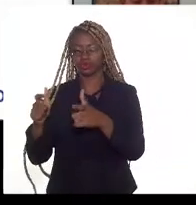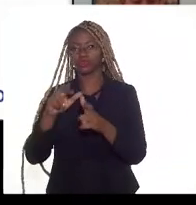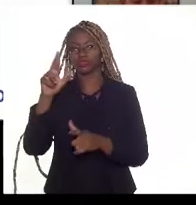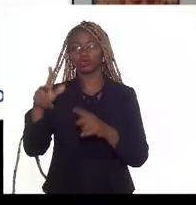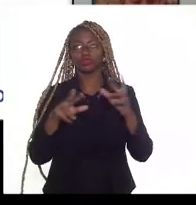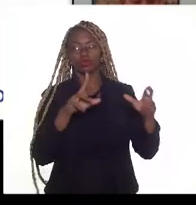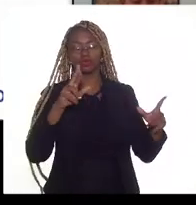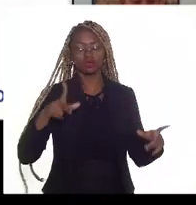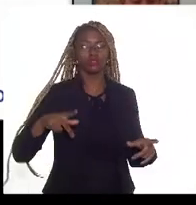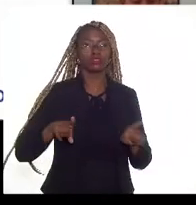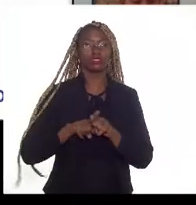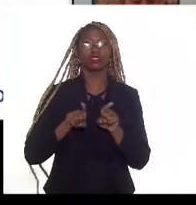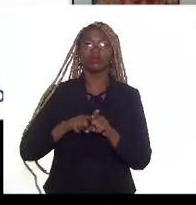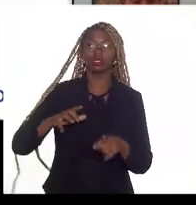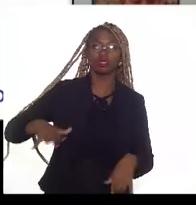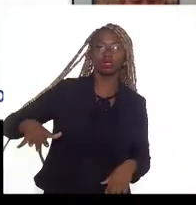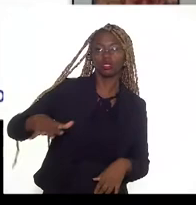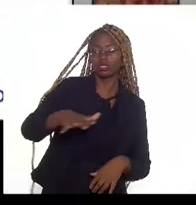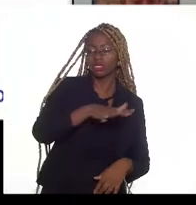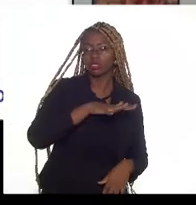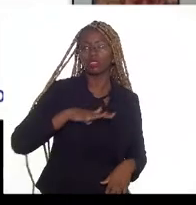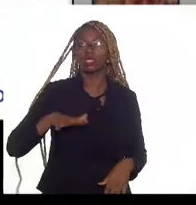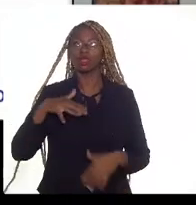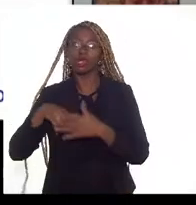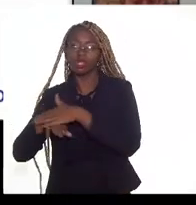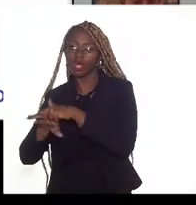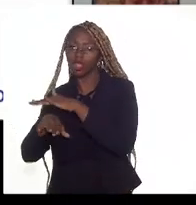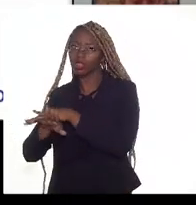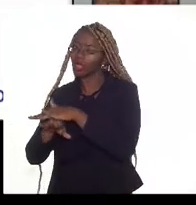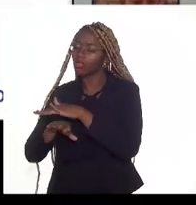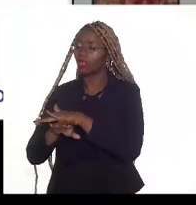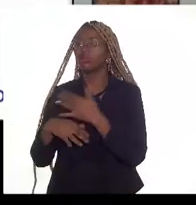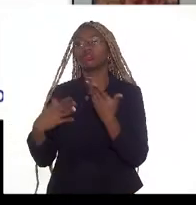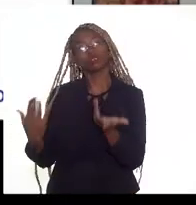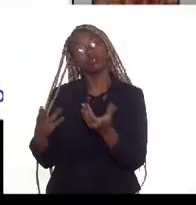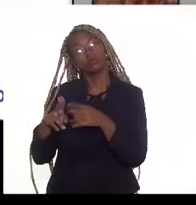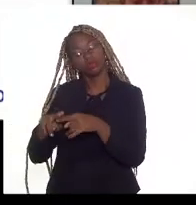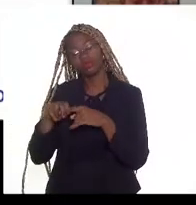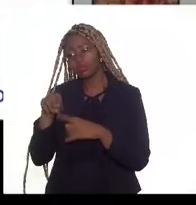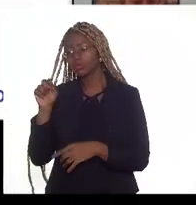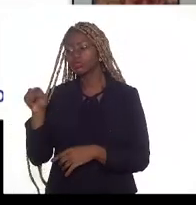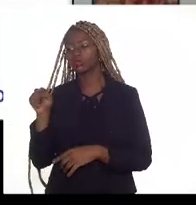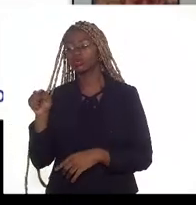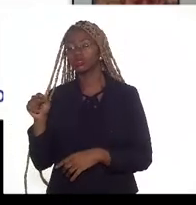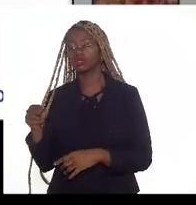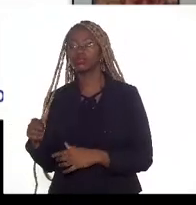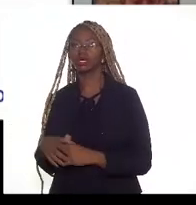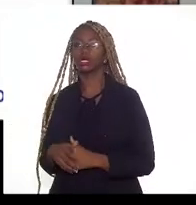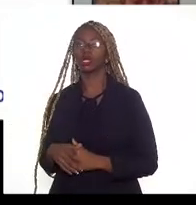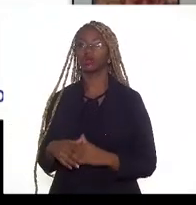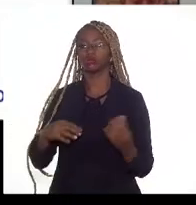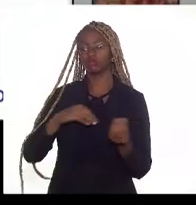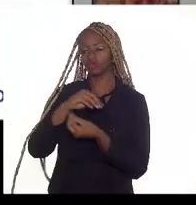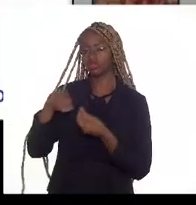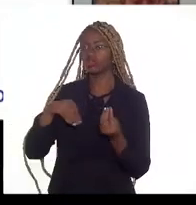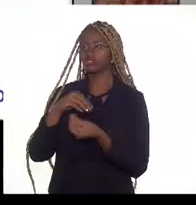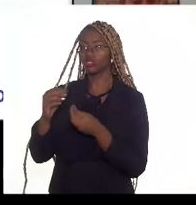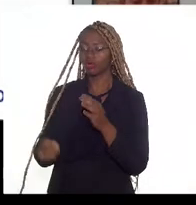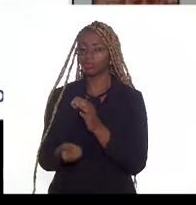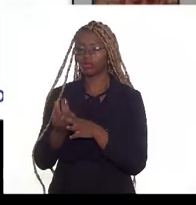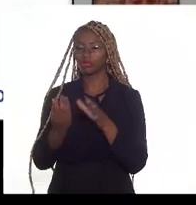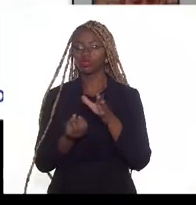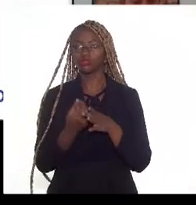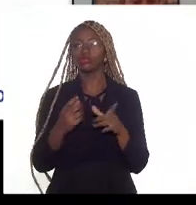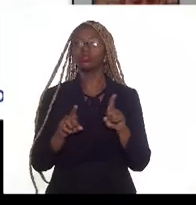campo com diferentes reservatórios. Nesse caso, o gás chega misturado com a produção de todos e